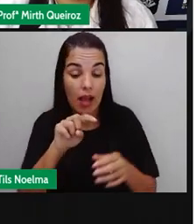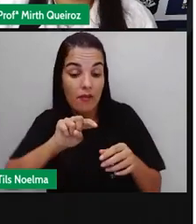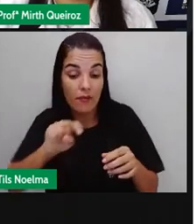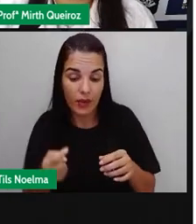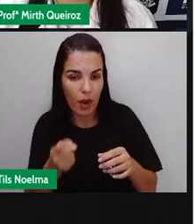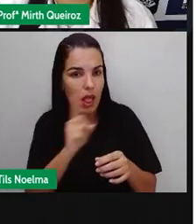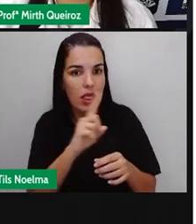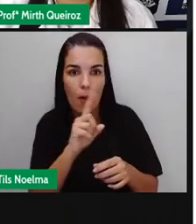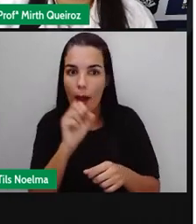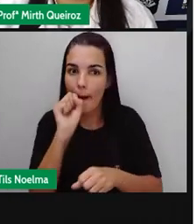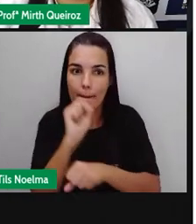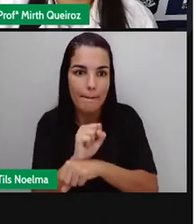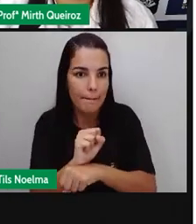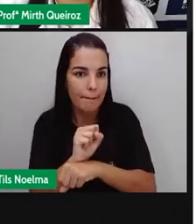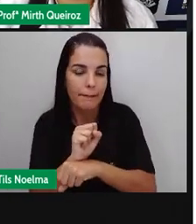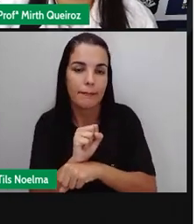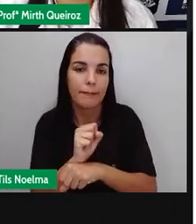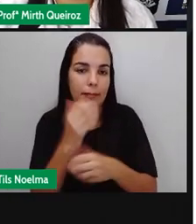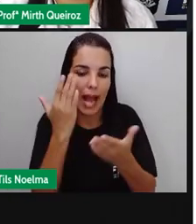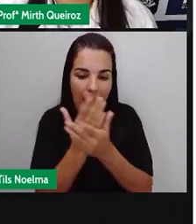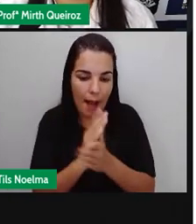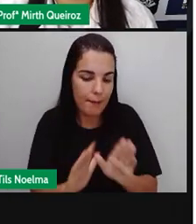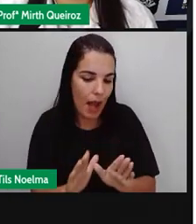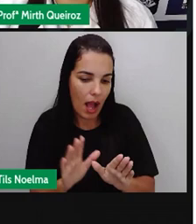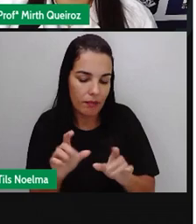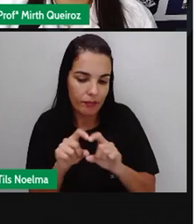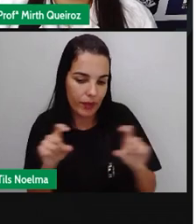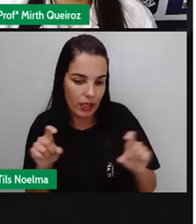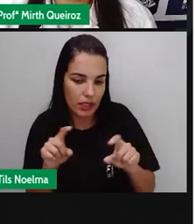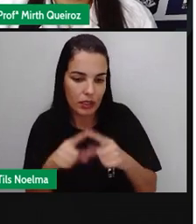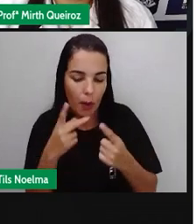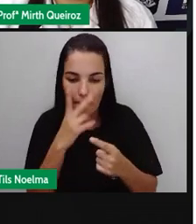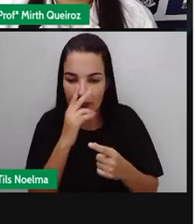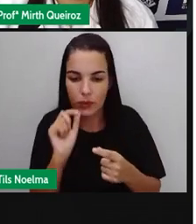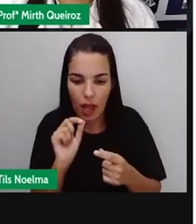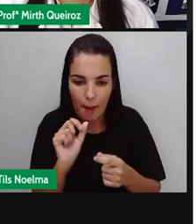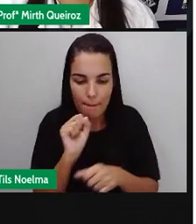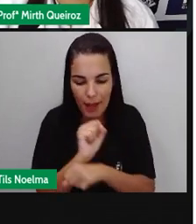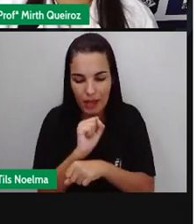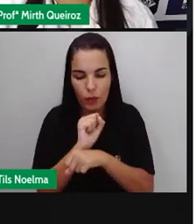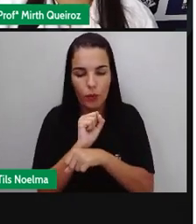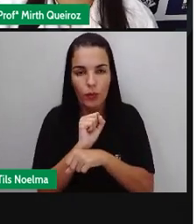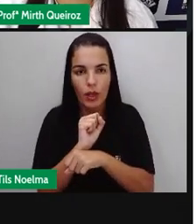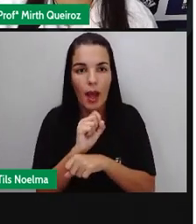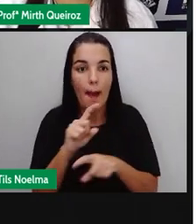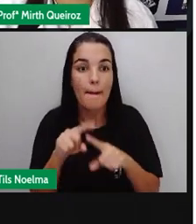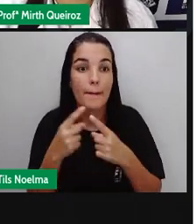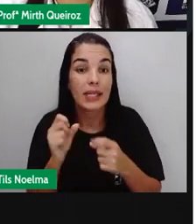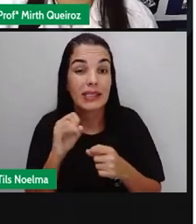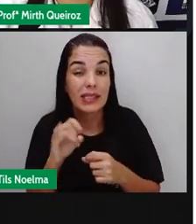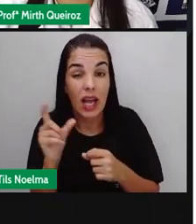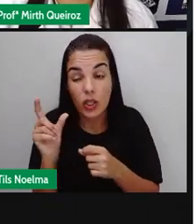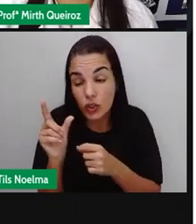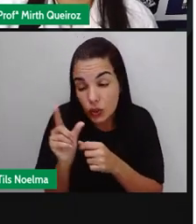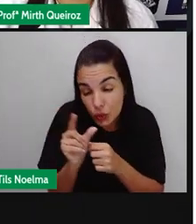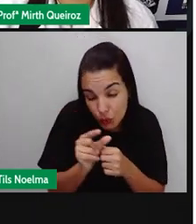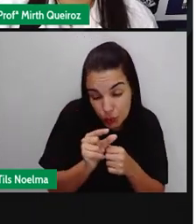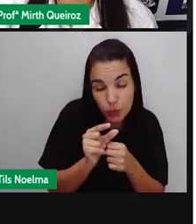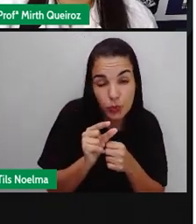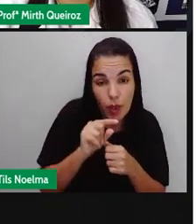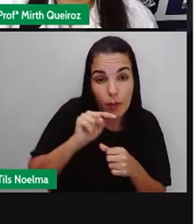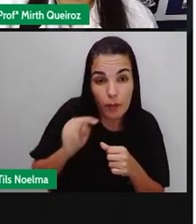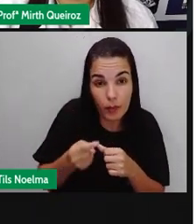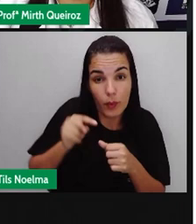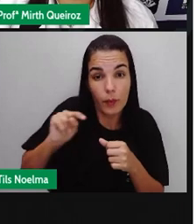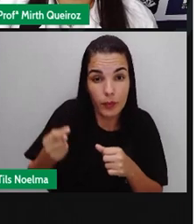para dar uma pausa no texto. Então, essa frase aí, ela ficou muito longa. E se a gente diminuísse aí essas